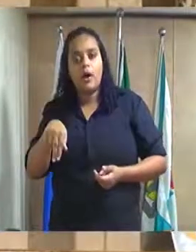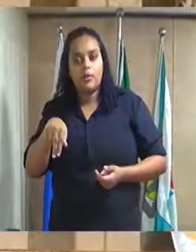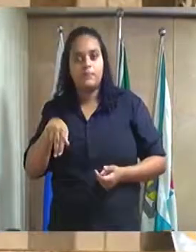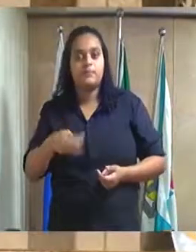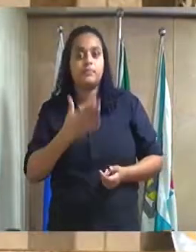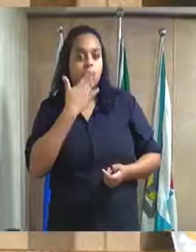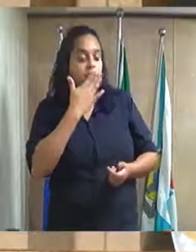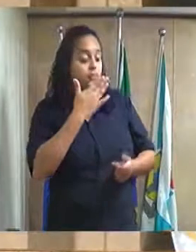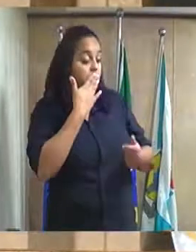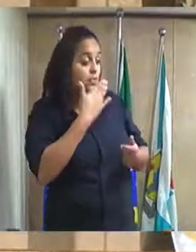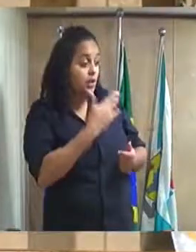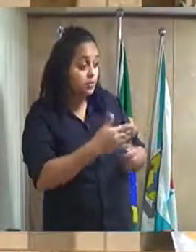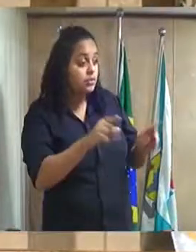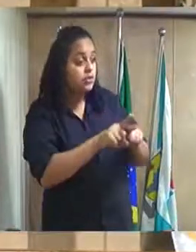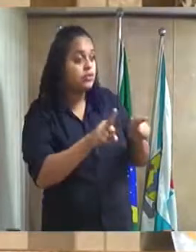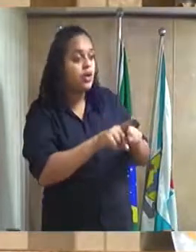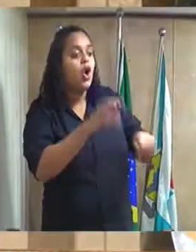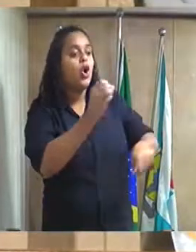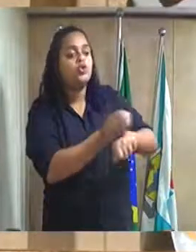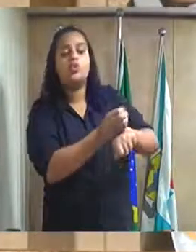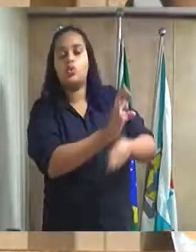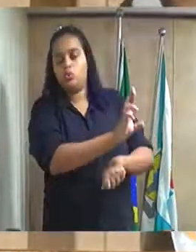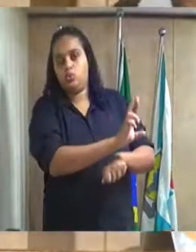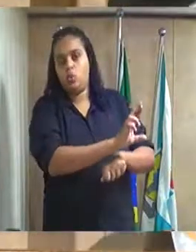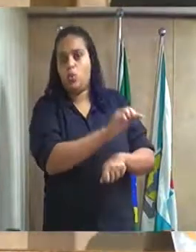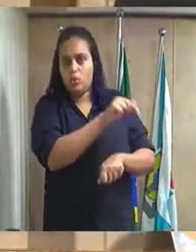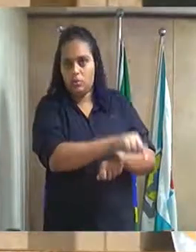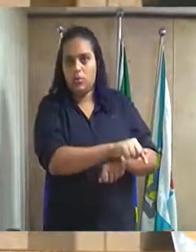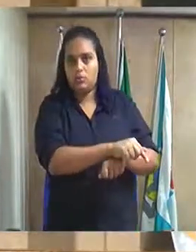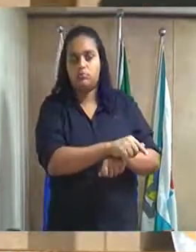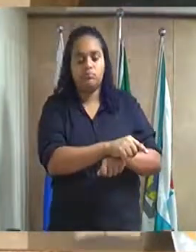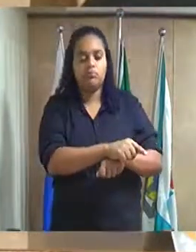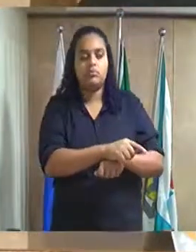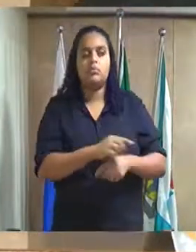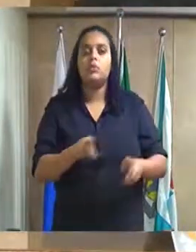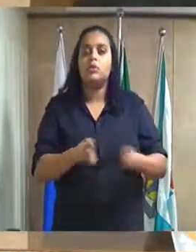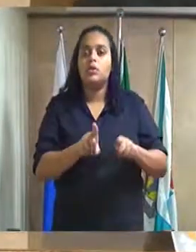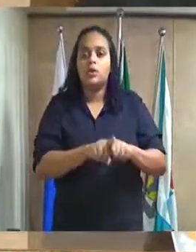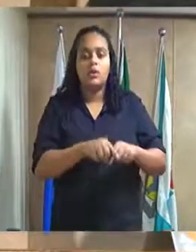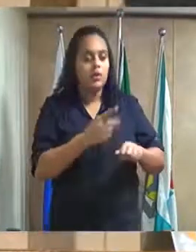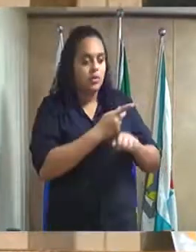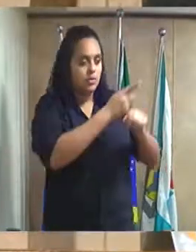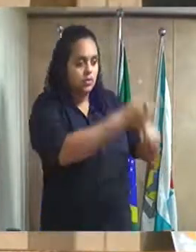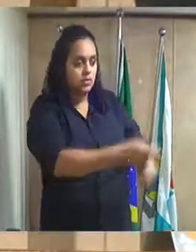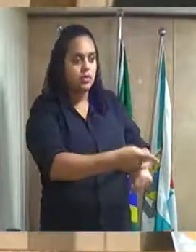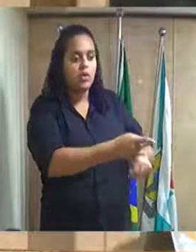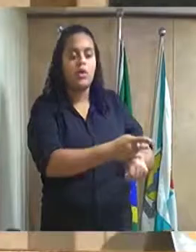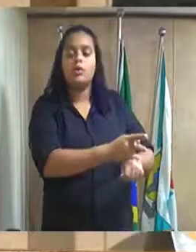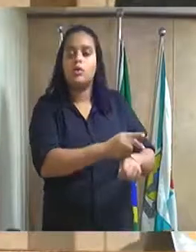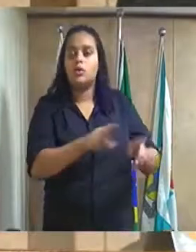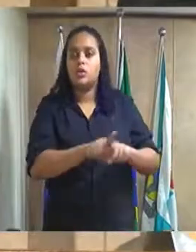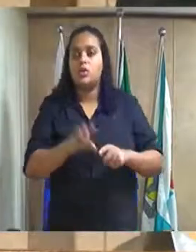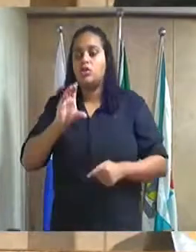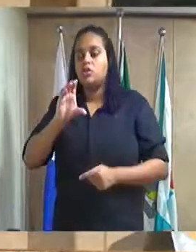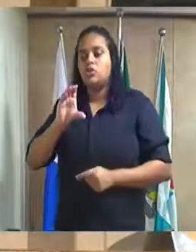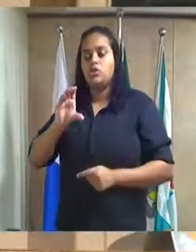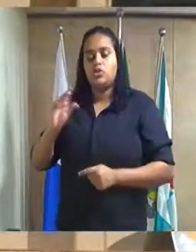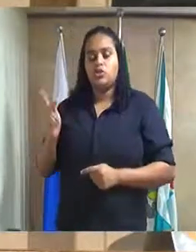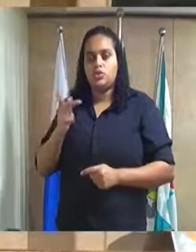concedendo à ilustríssima doutora Juliana Alves Santana da Silva o título Ordem do Mérito Chico Mendes.